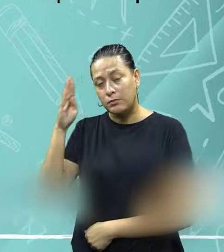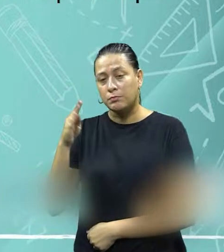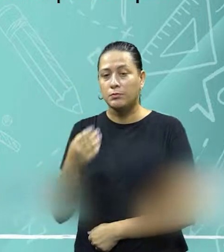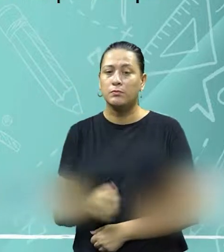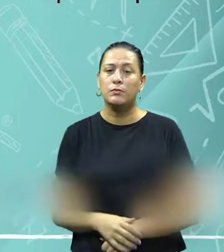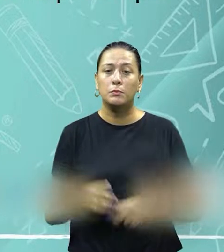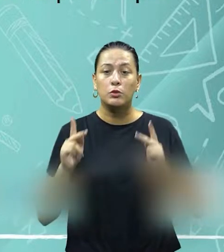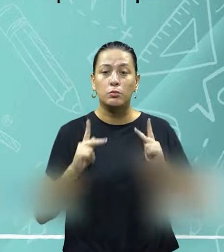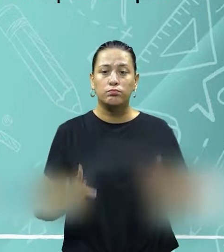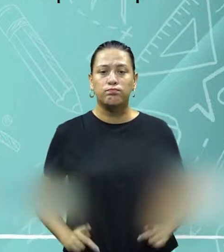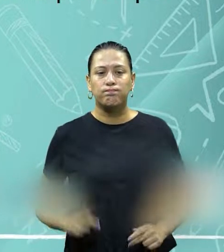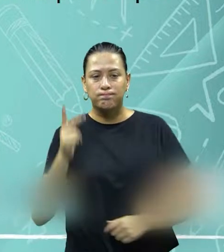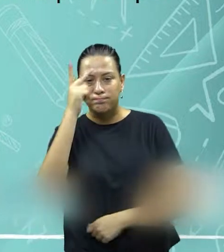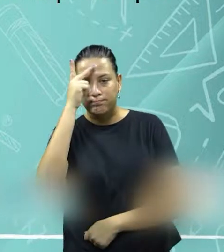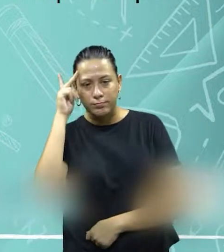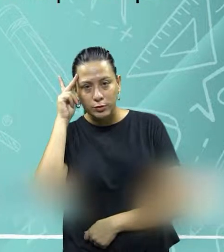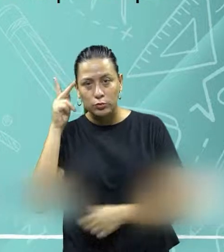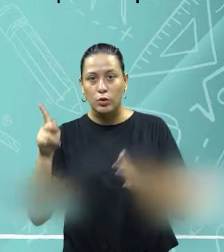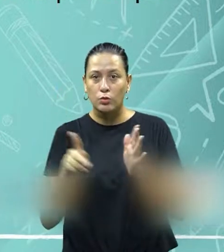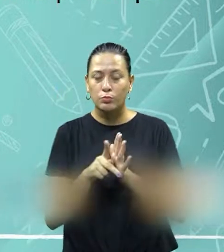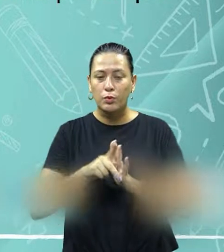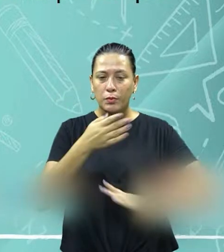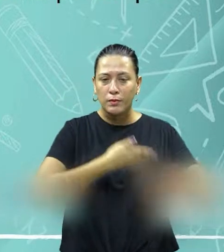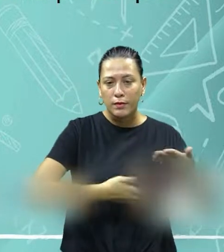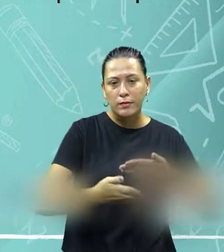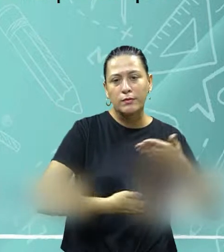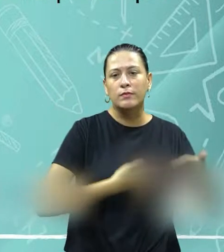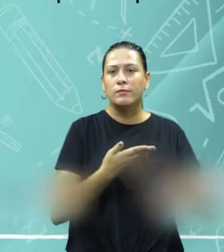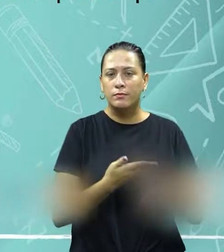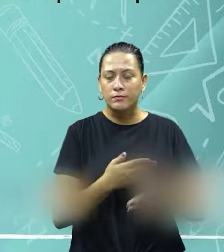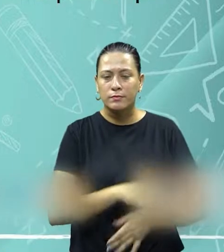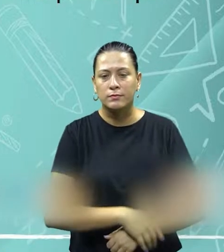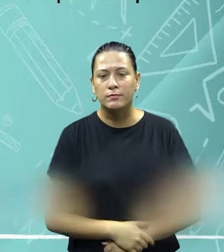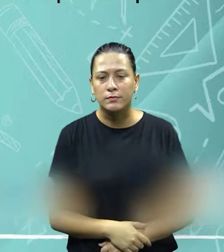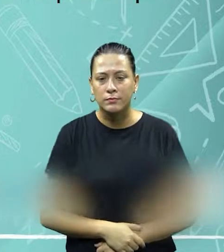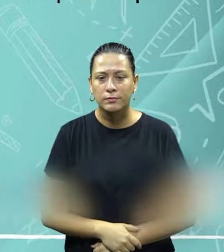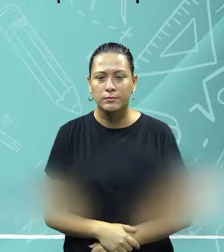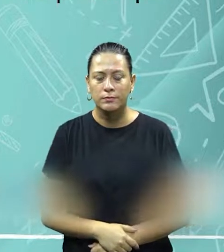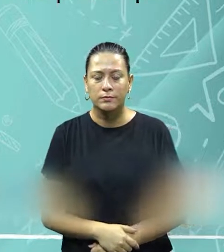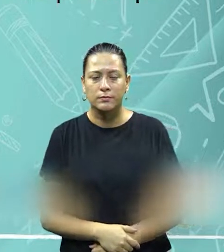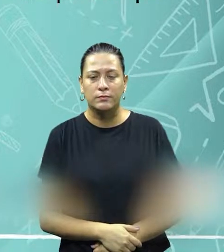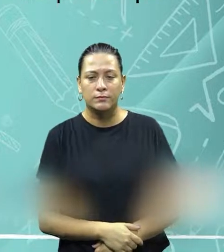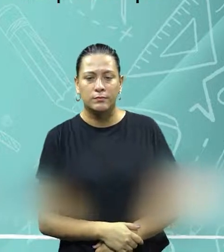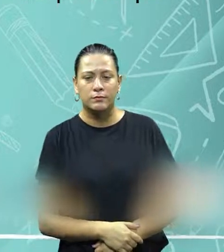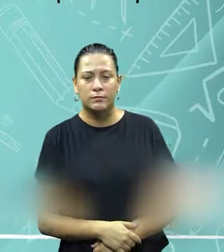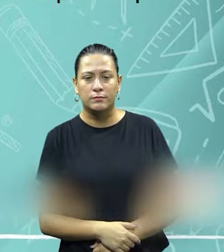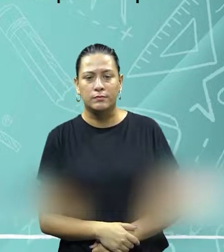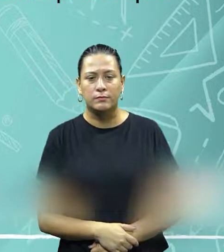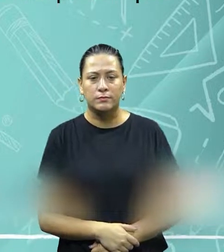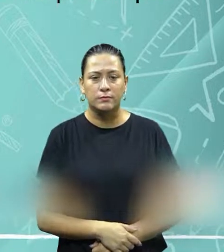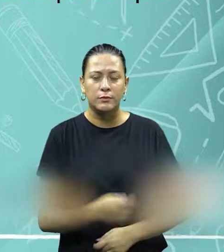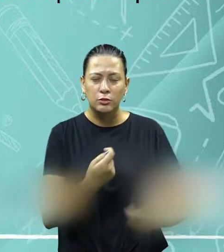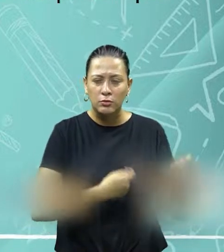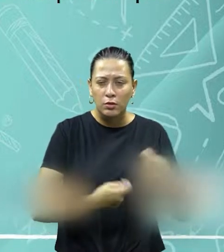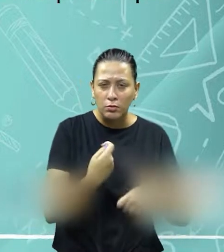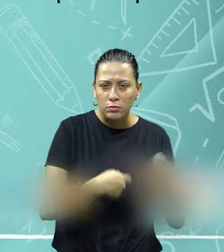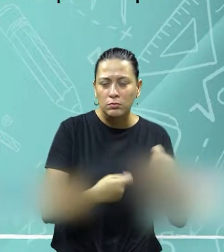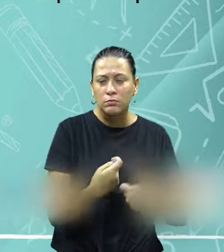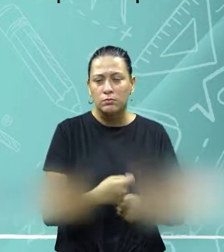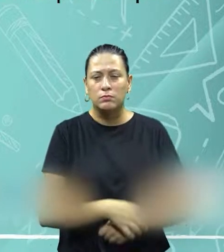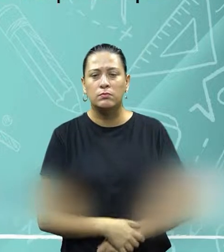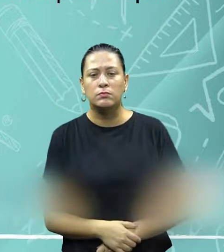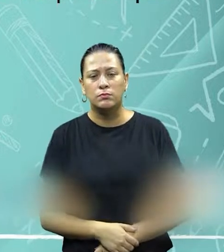principalmente, quando a atitude das pessoas que estão no processo de negociar, principalmente, quando as pessoas estão nesse processo de